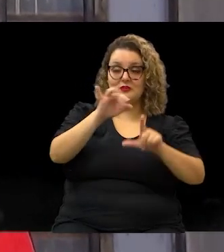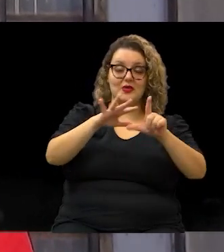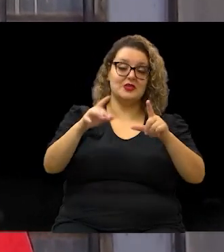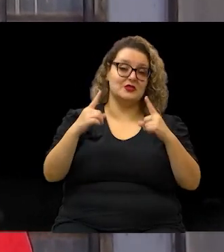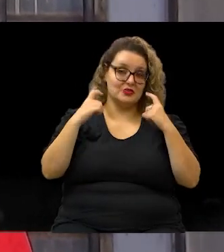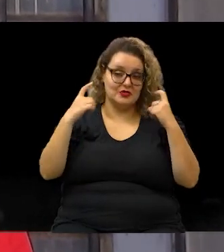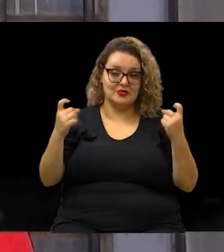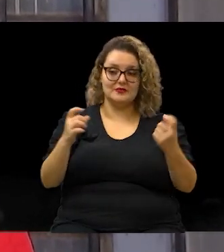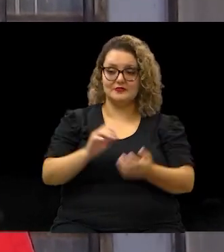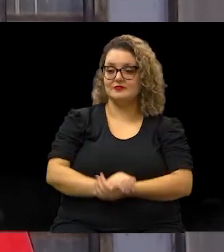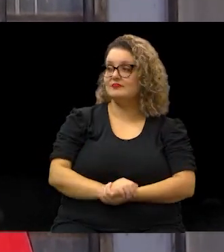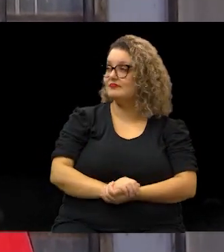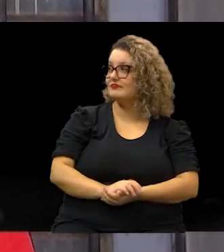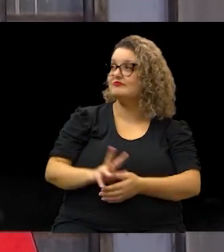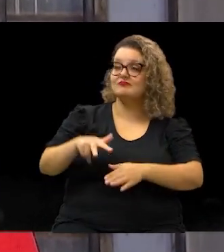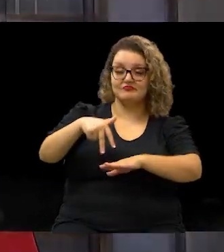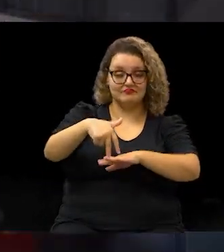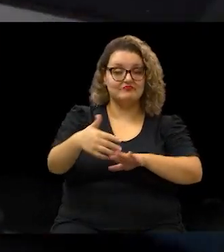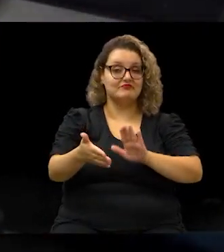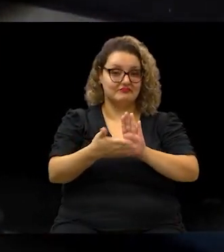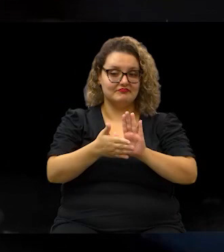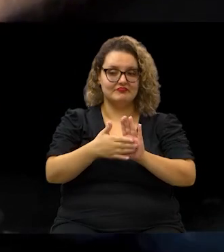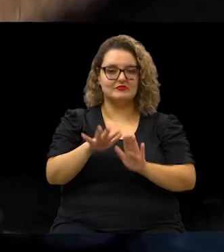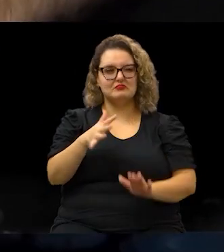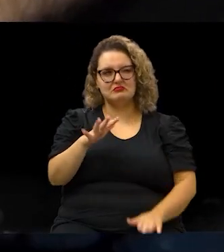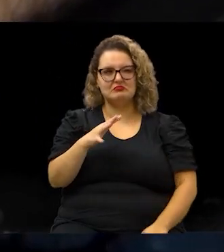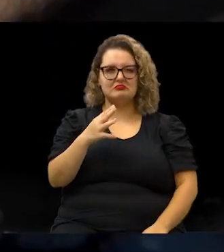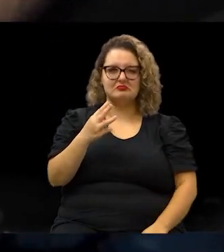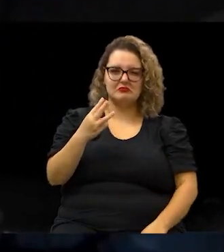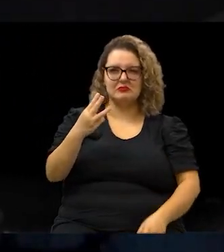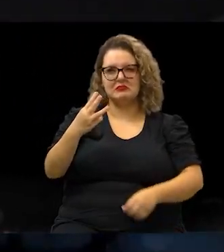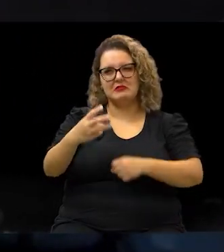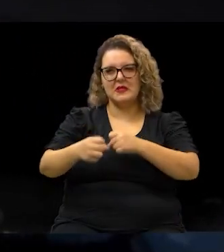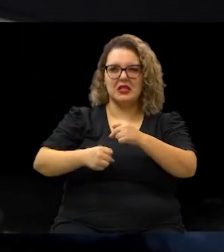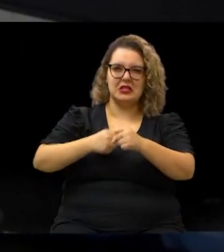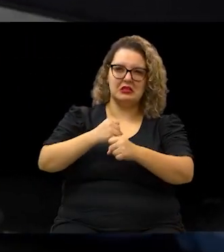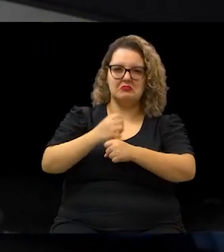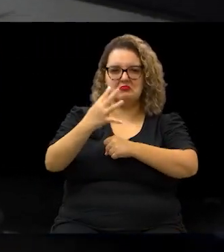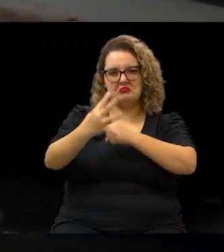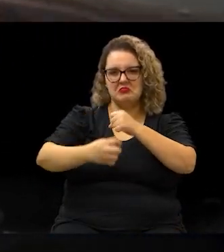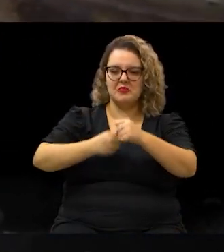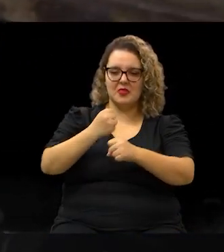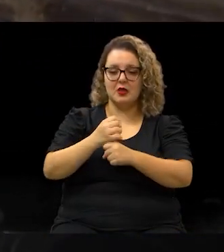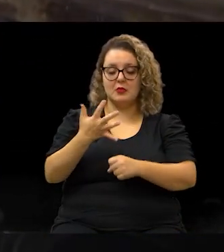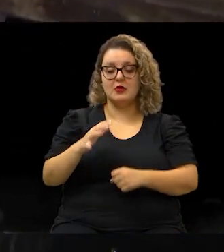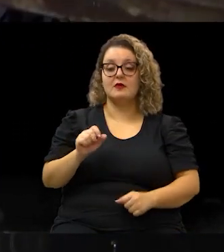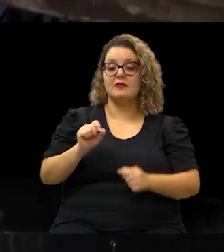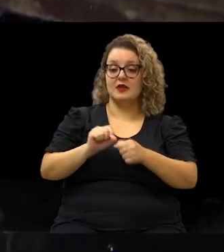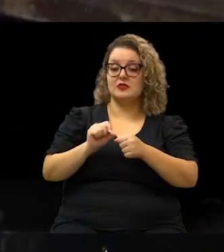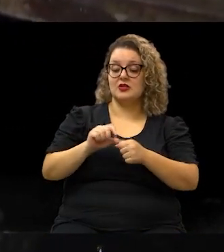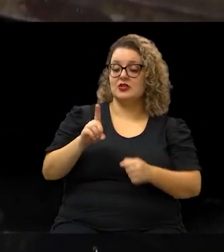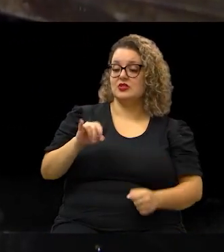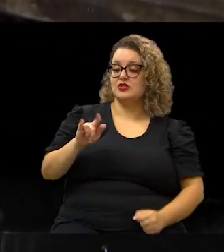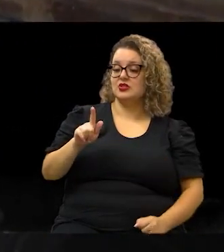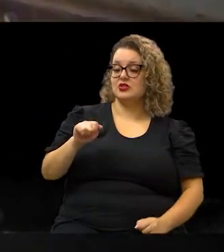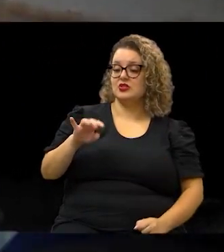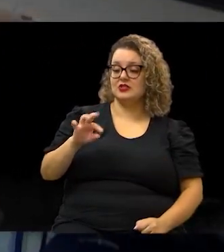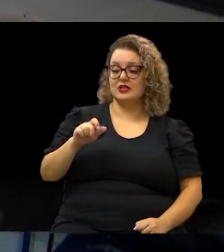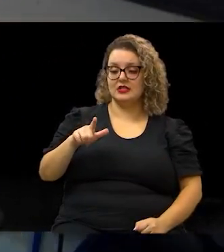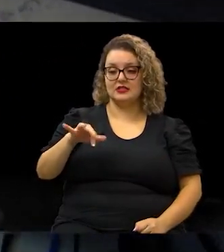Museu da Imagem e do Som. Já tem mais ou menos uns 3, 4 anos que faço digitalização para o pessoal.